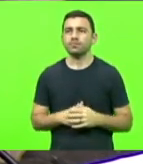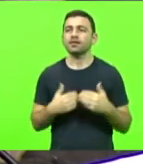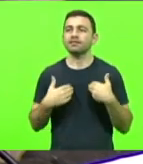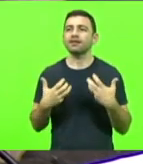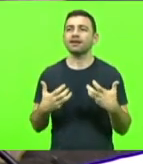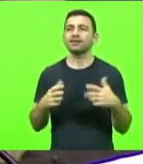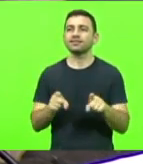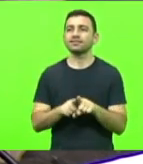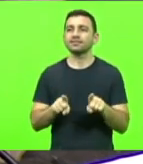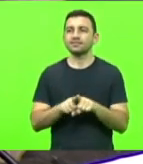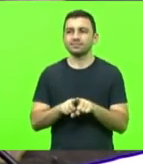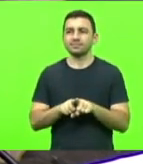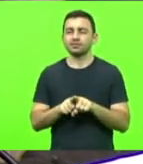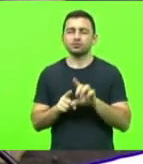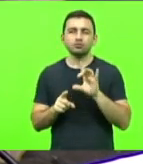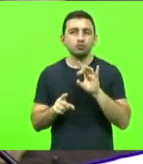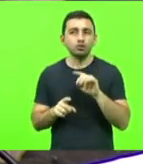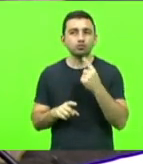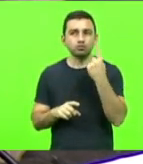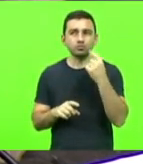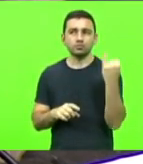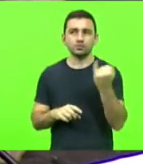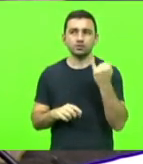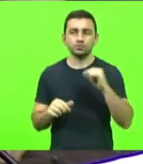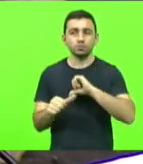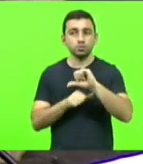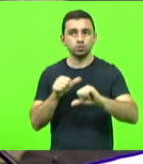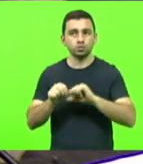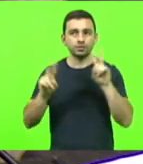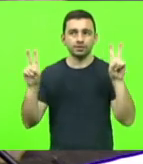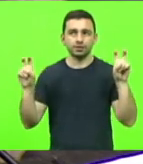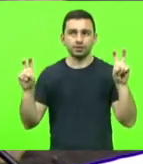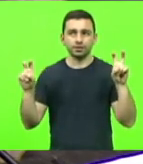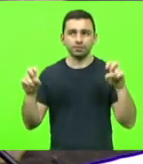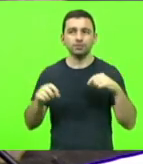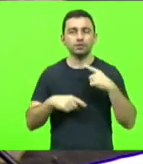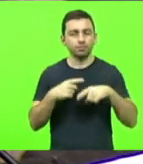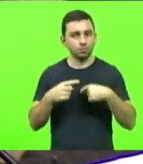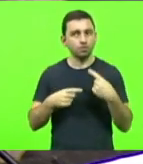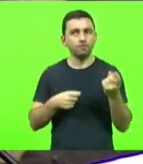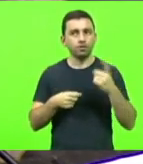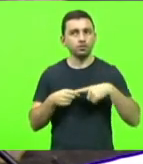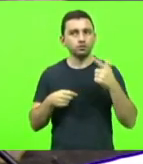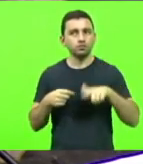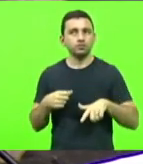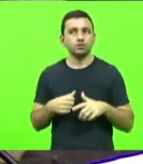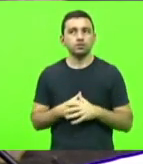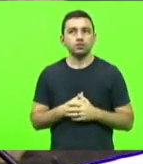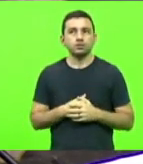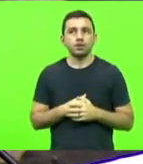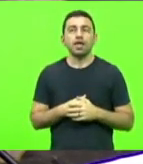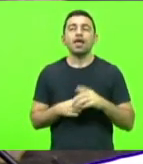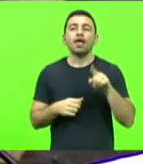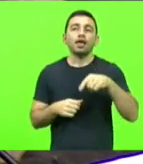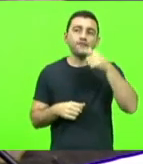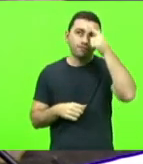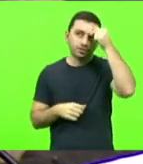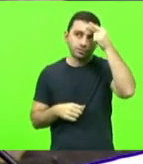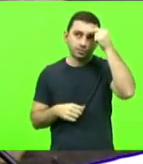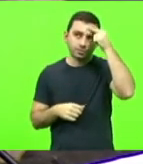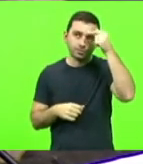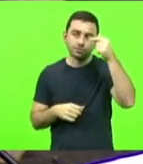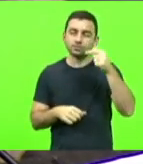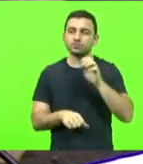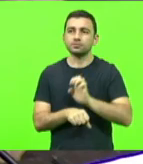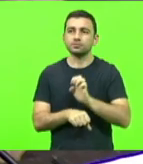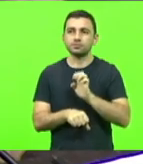aqui uma ressalva e mudando de assunto, mas eu quero retornar aqui o assunto da nossa Universidade Estadual